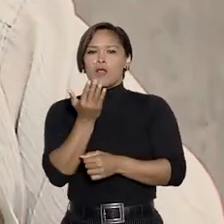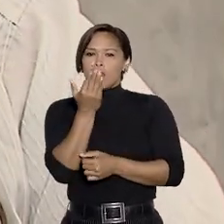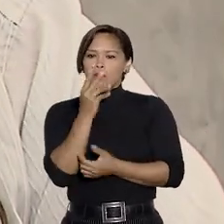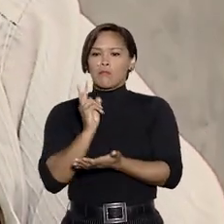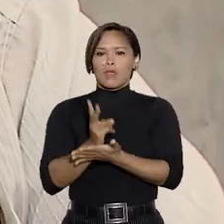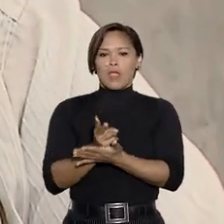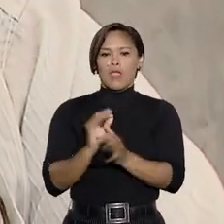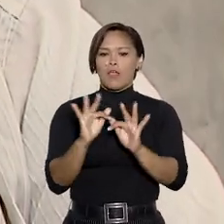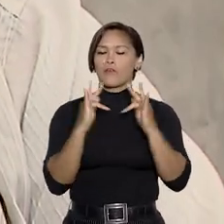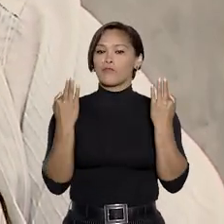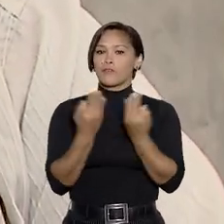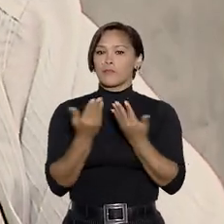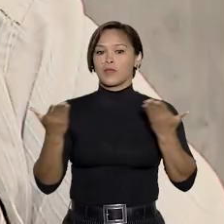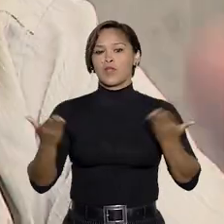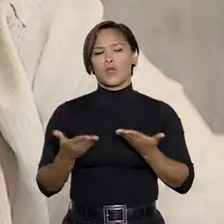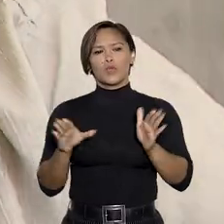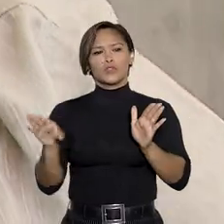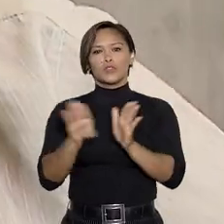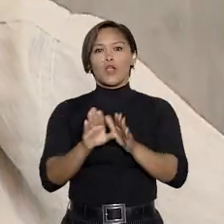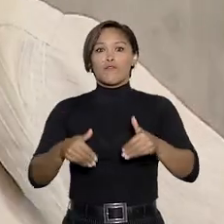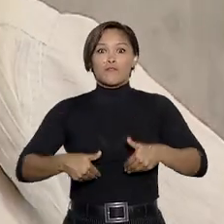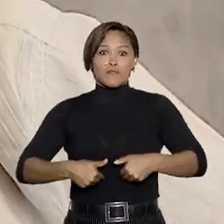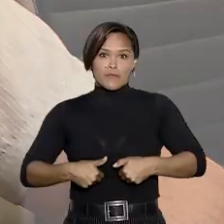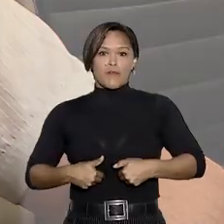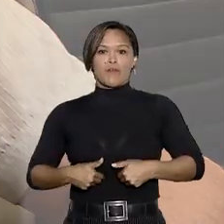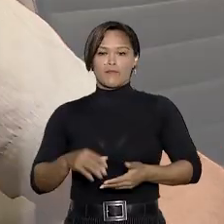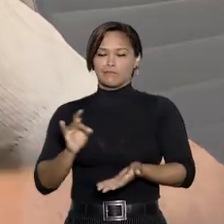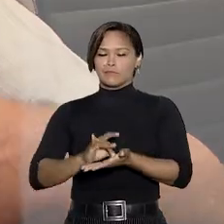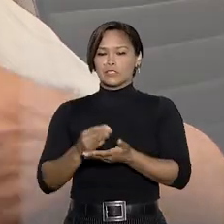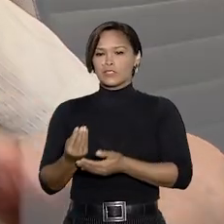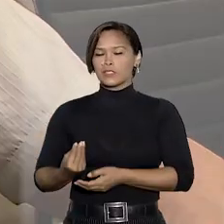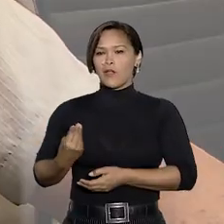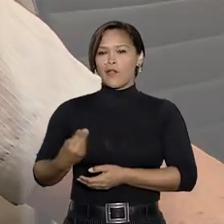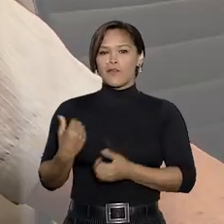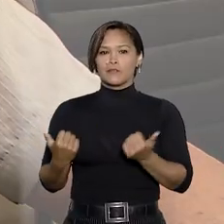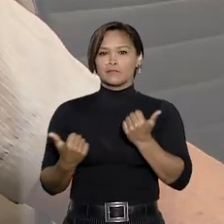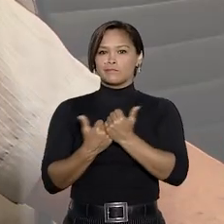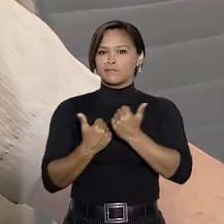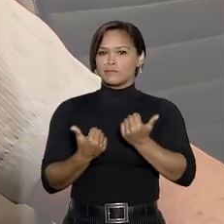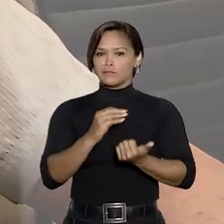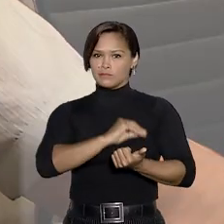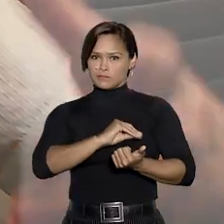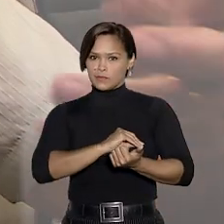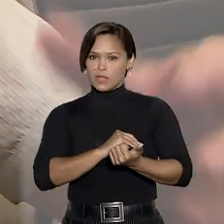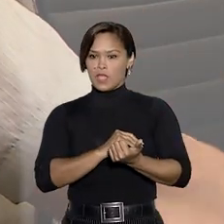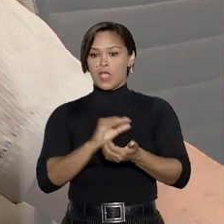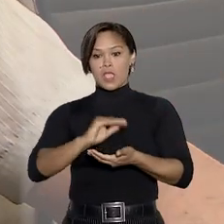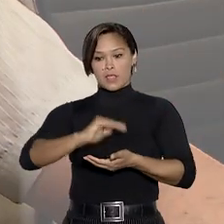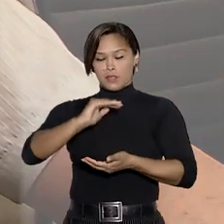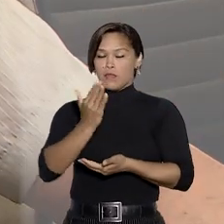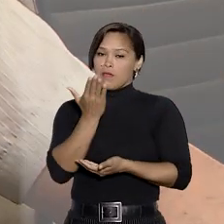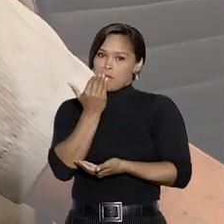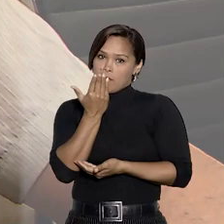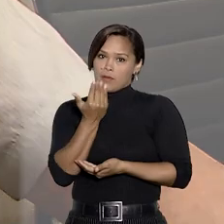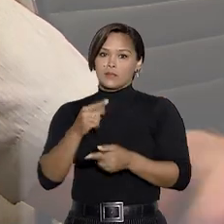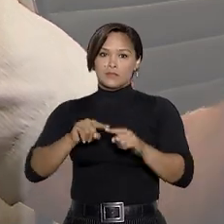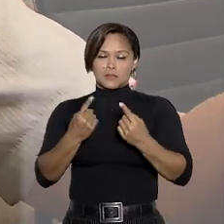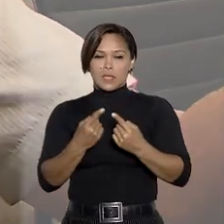cada dia. Hoje eu chego a passar fome, então eu vivo de auxílio, cesta básica,